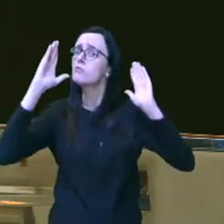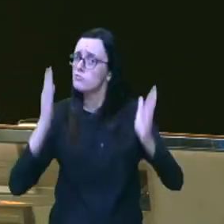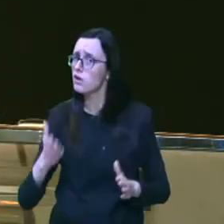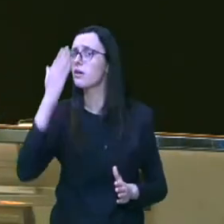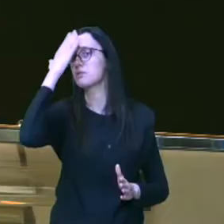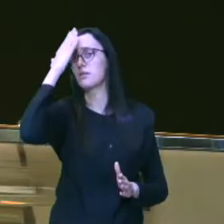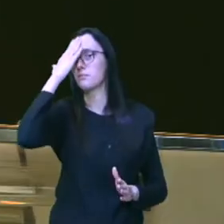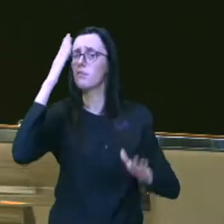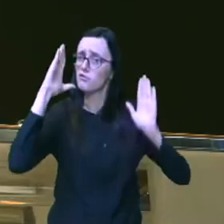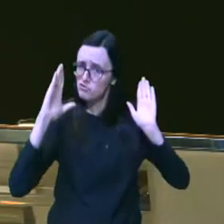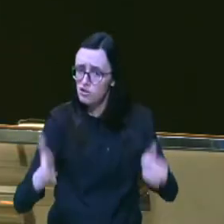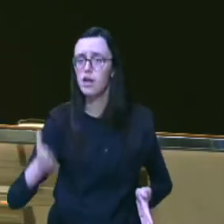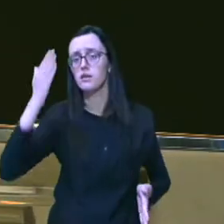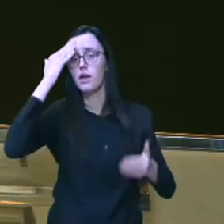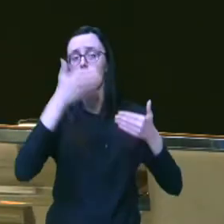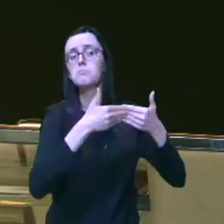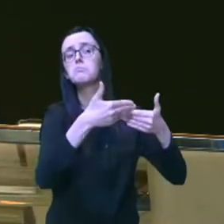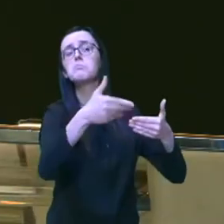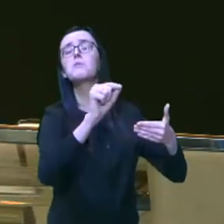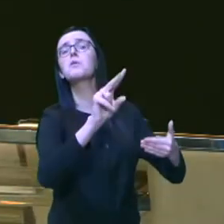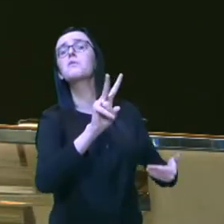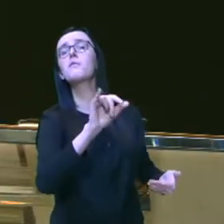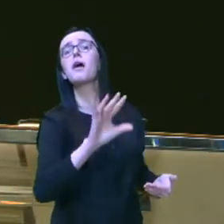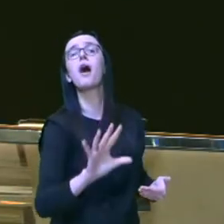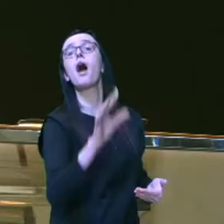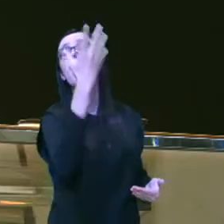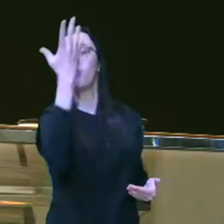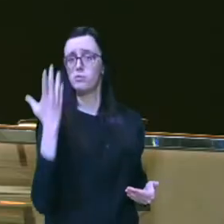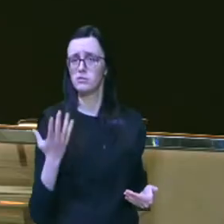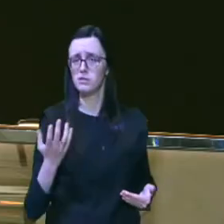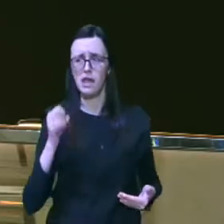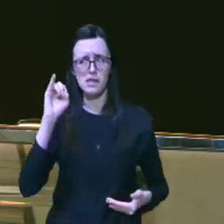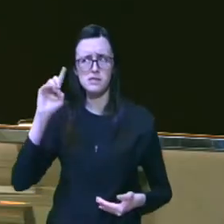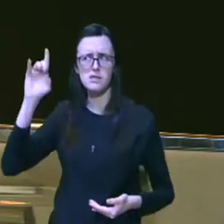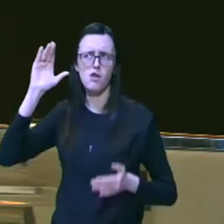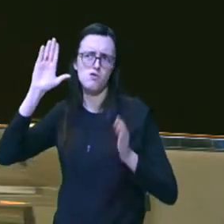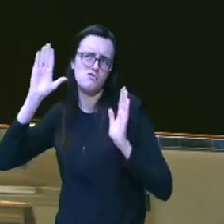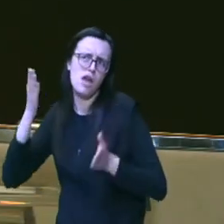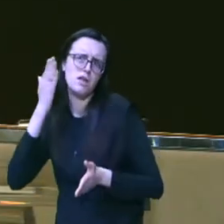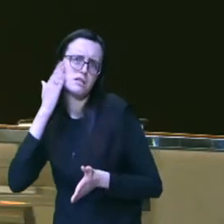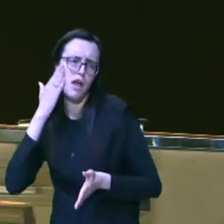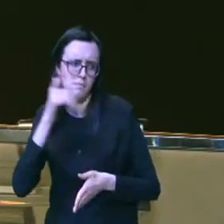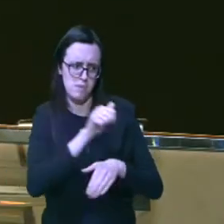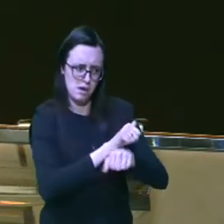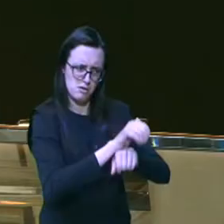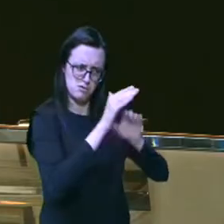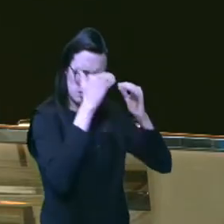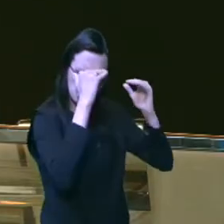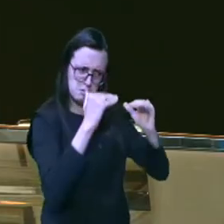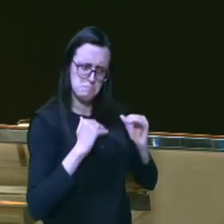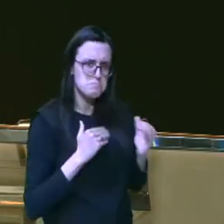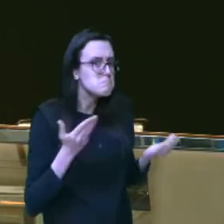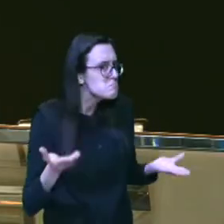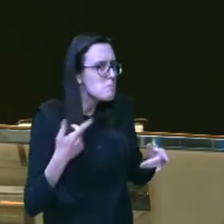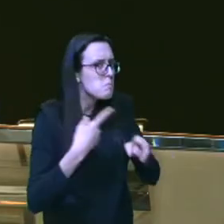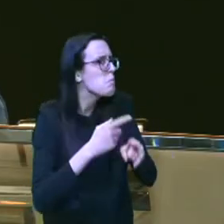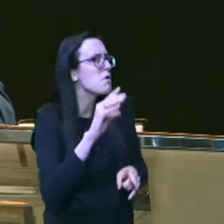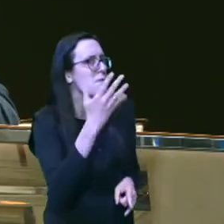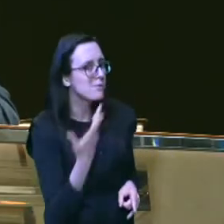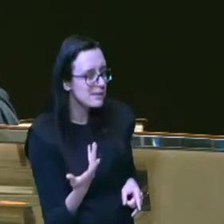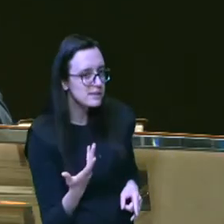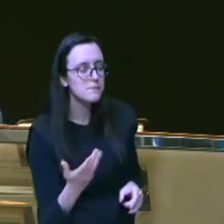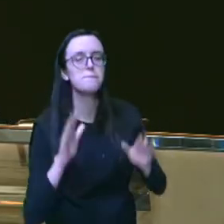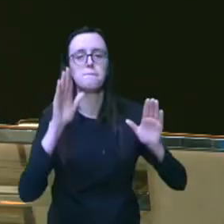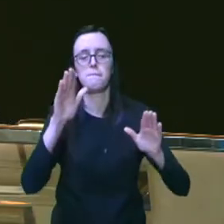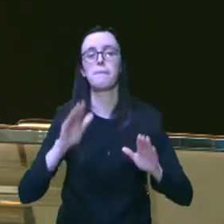o que iria acontecer se ele já sabia que Abraão iria obedecer e sabe